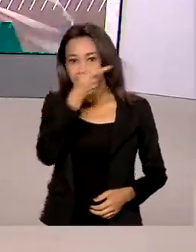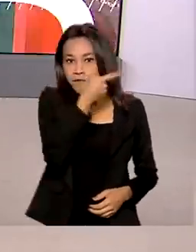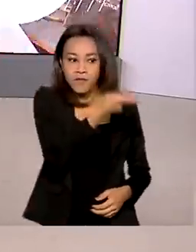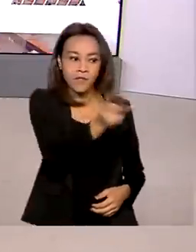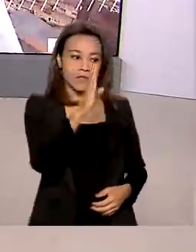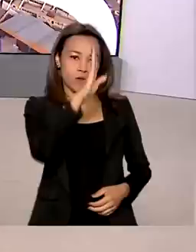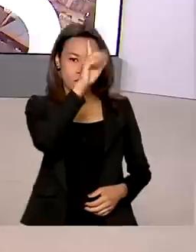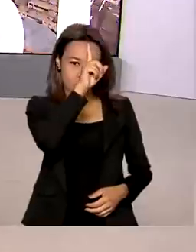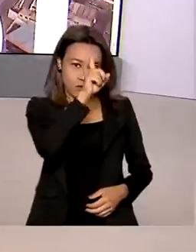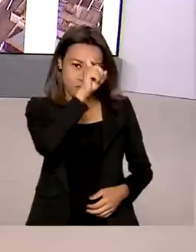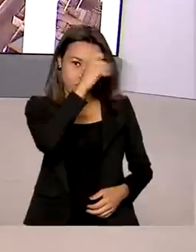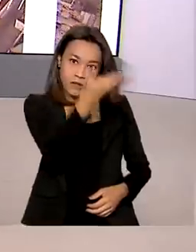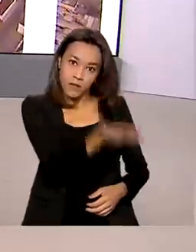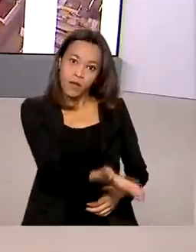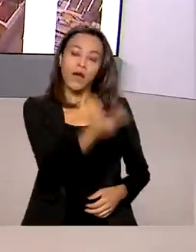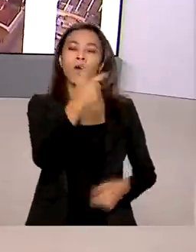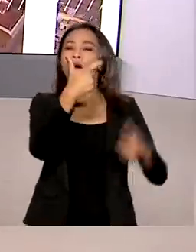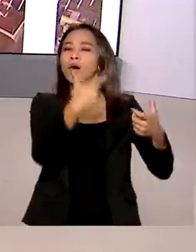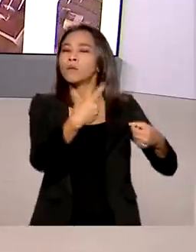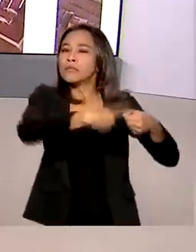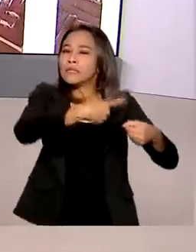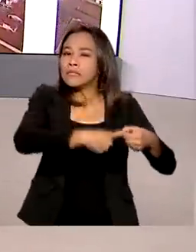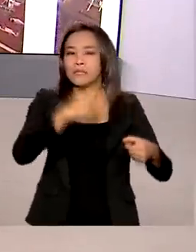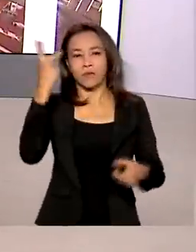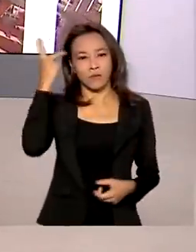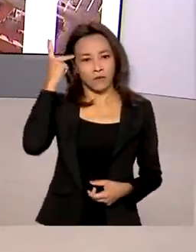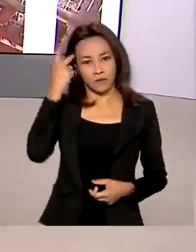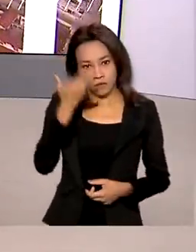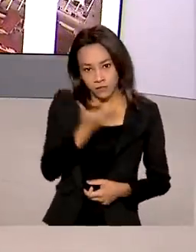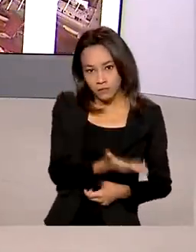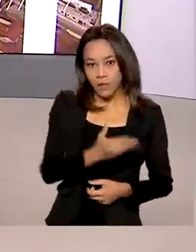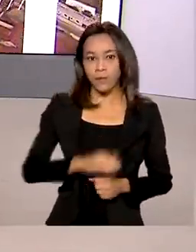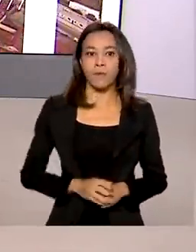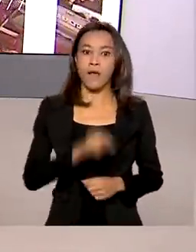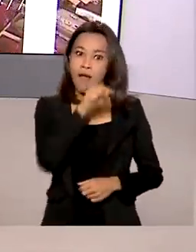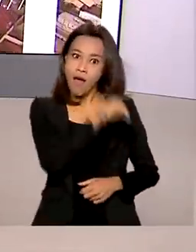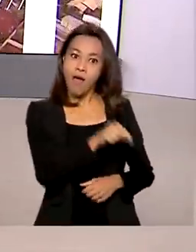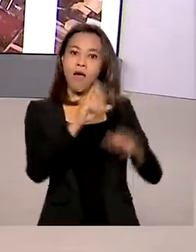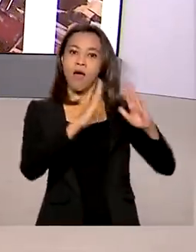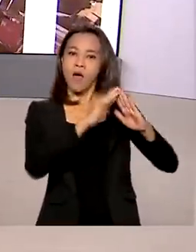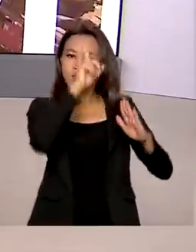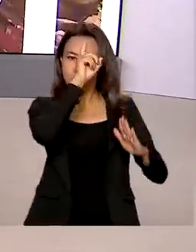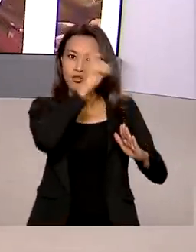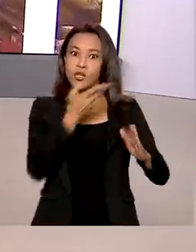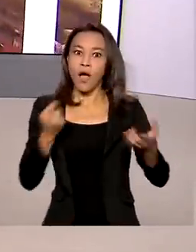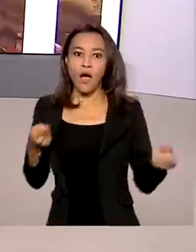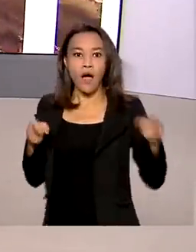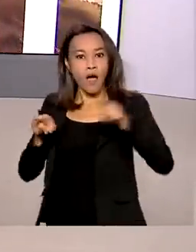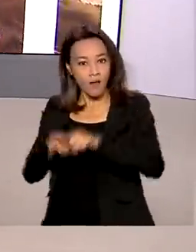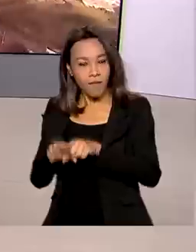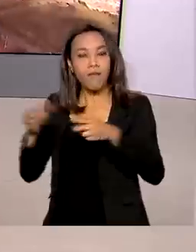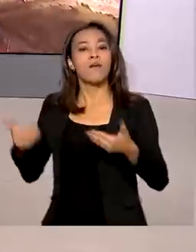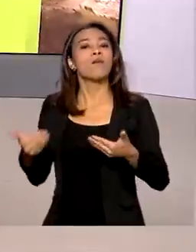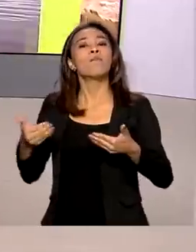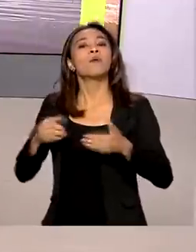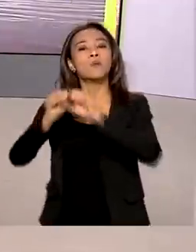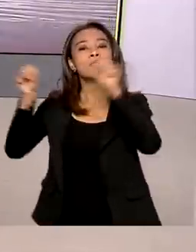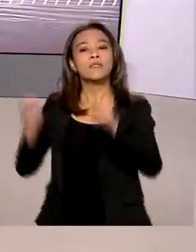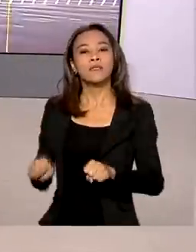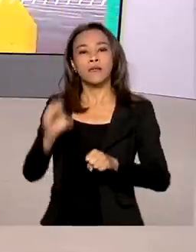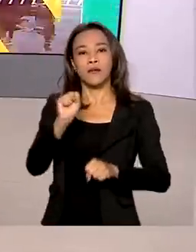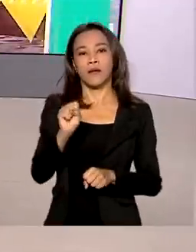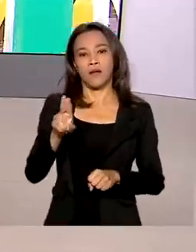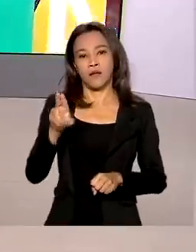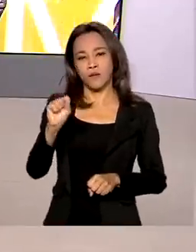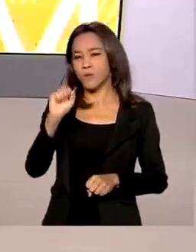Regional do Câncer de Presidente Prudente, interior de São Paulo. A instituição foi credenciada pelo SUS, o Sistema Único de Saúde,